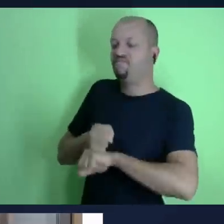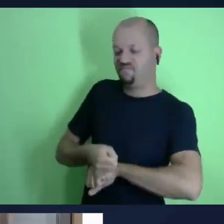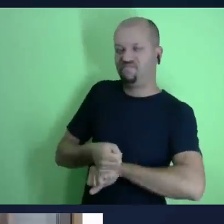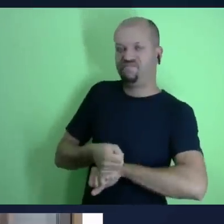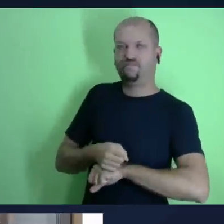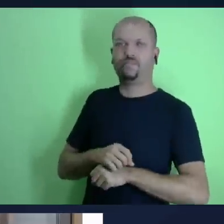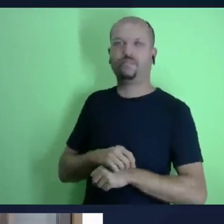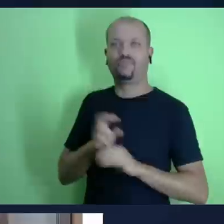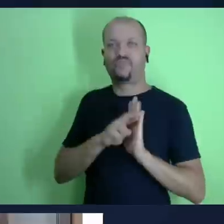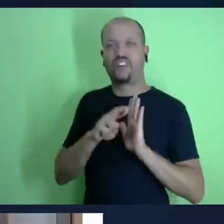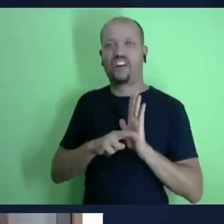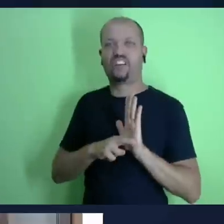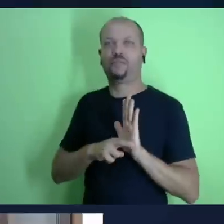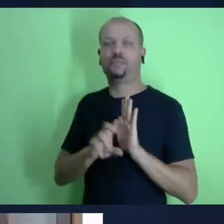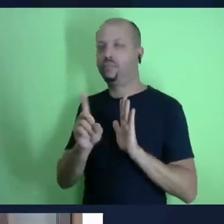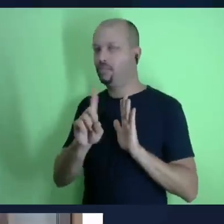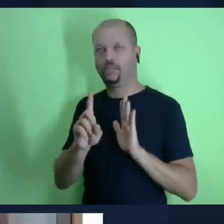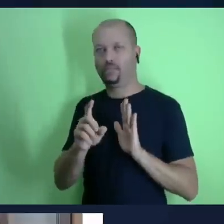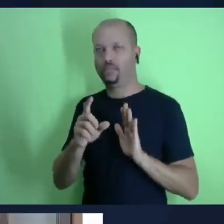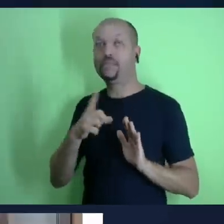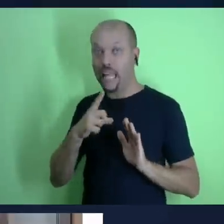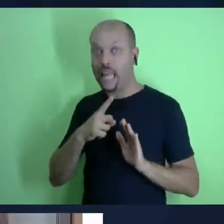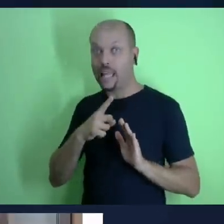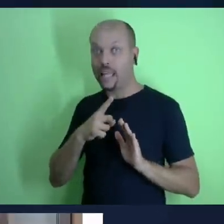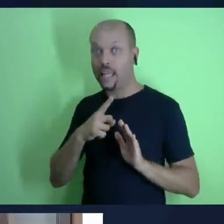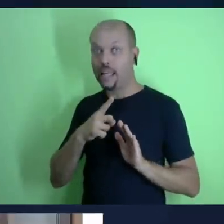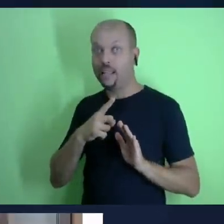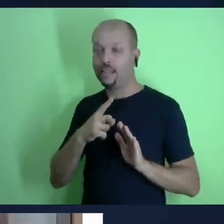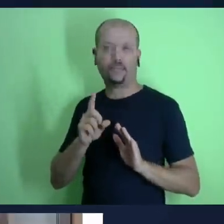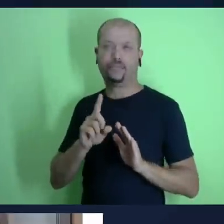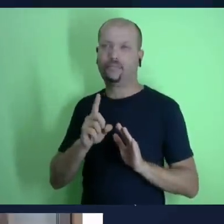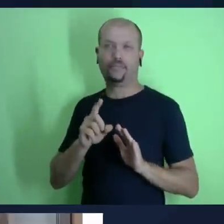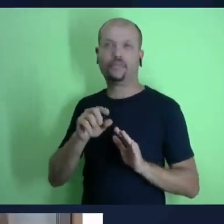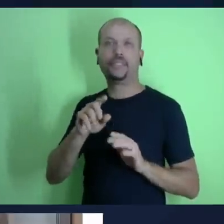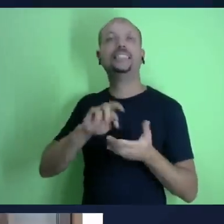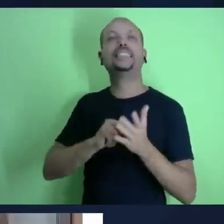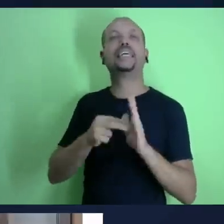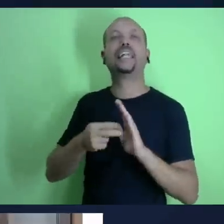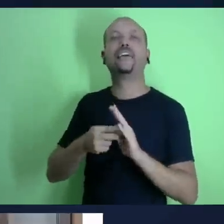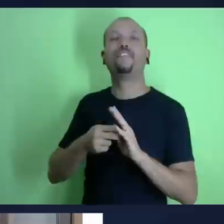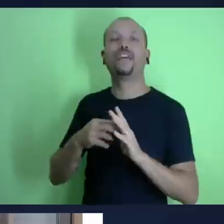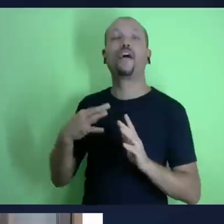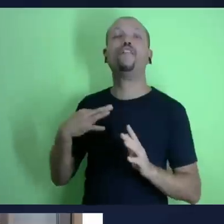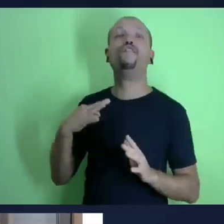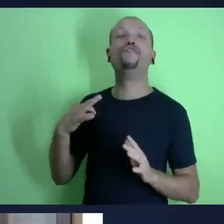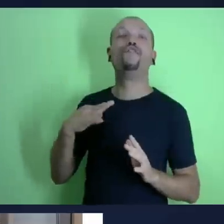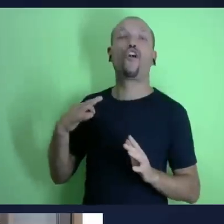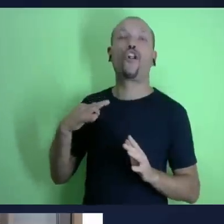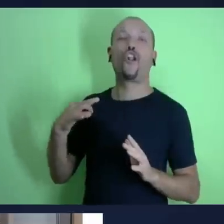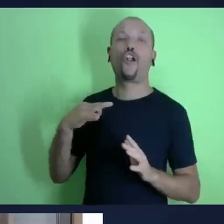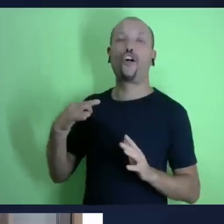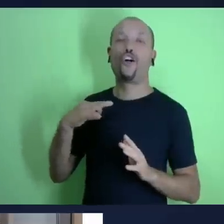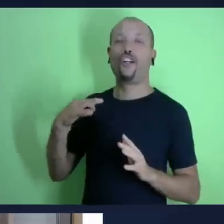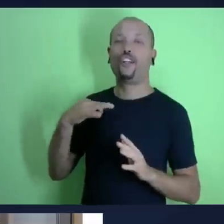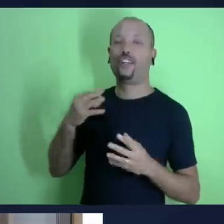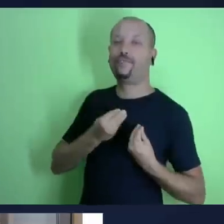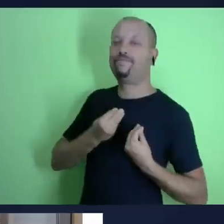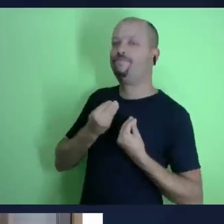disponível por você hoje nós encontramos pessoas que só querem tirar de nós